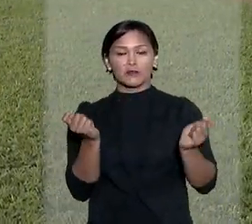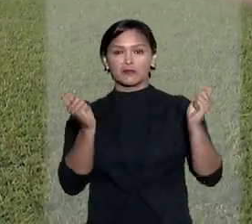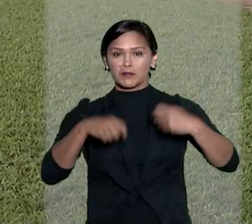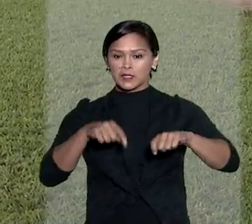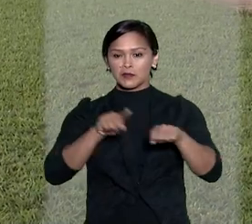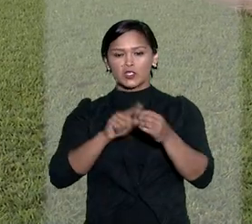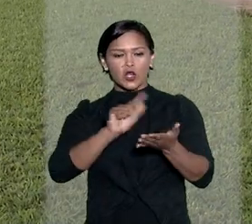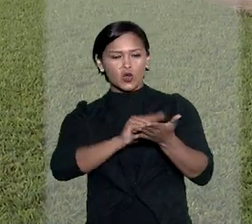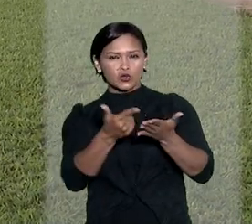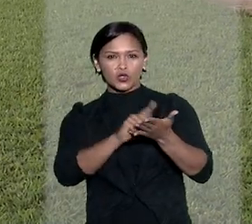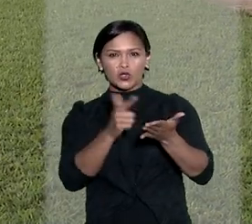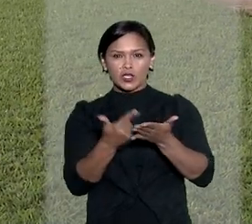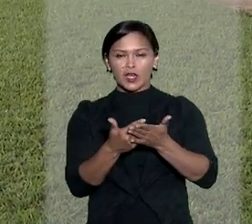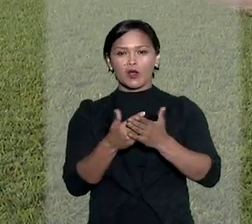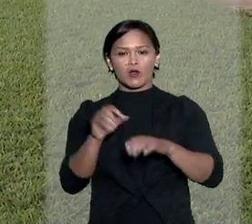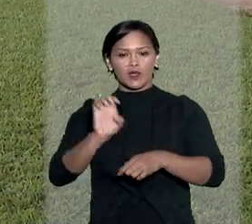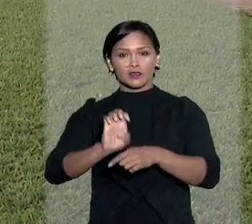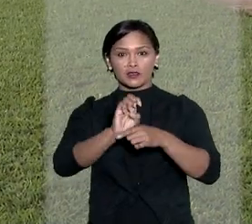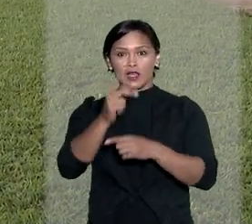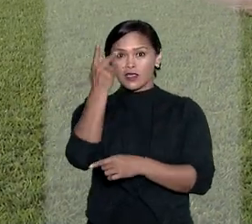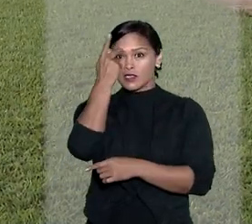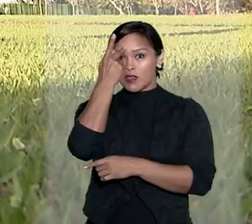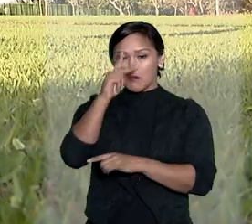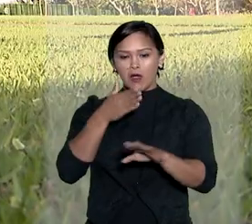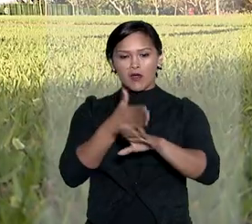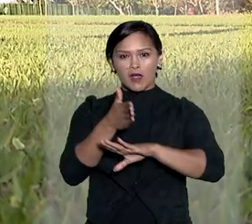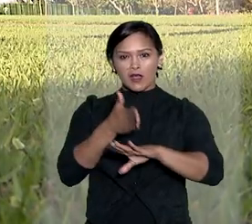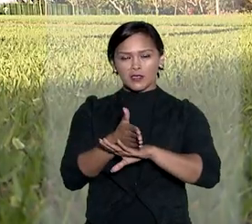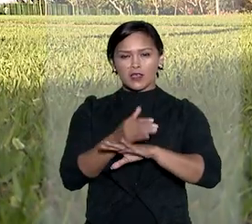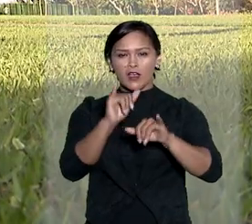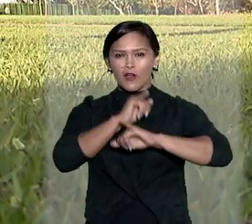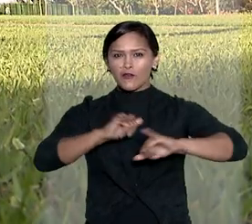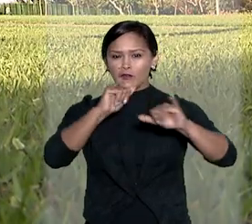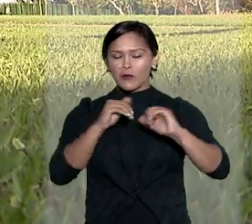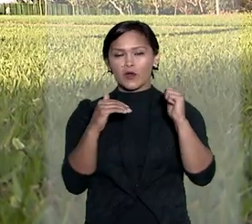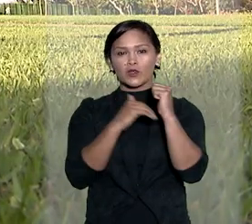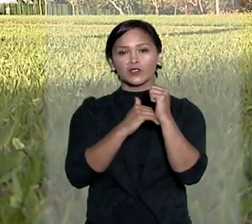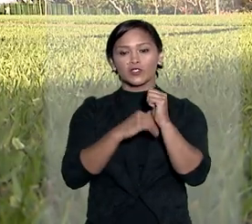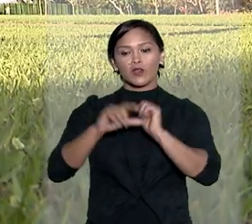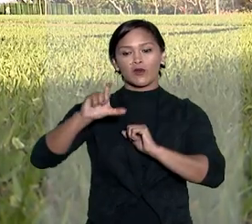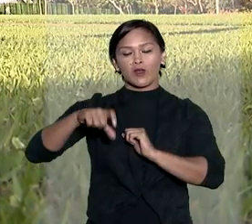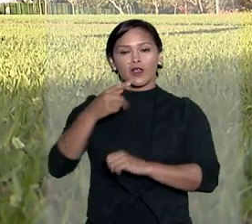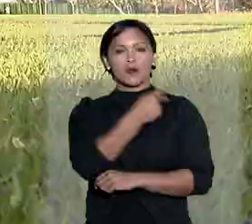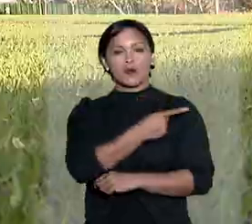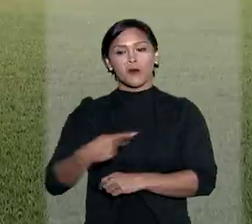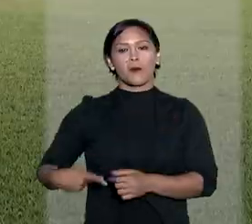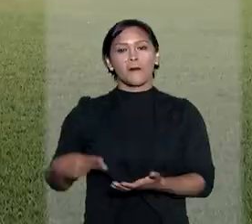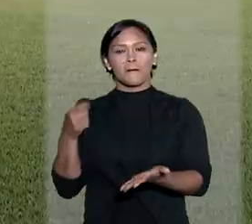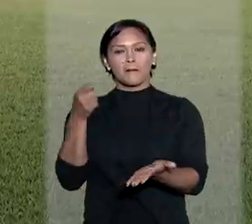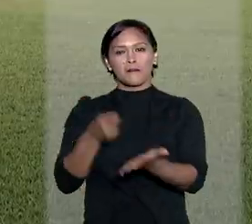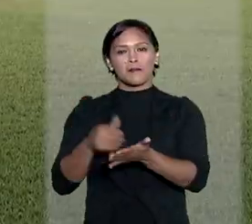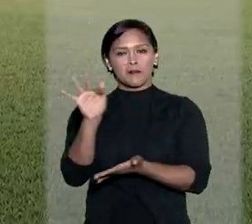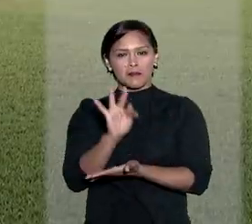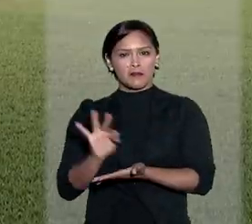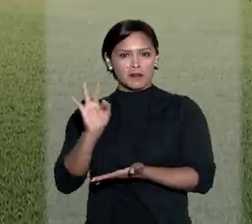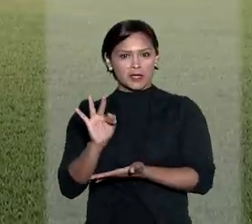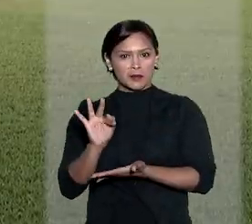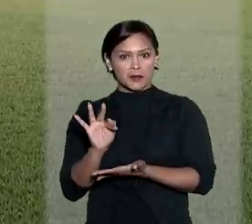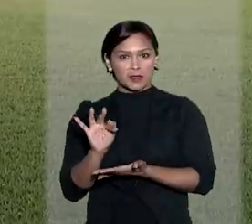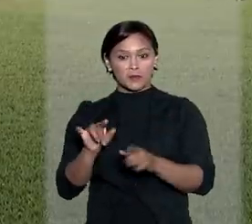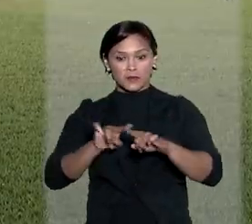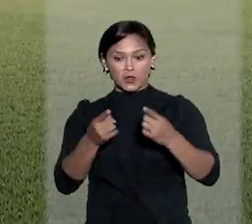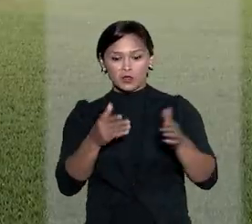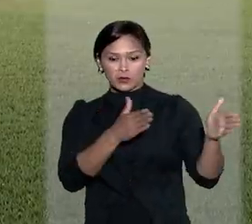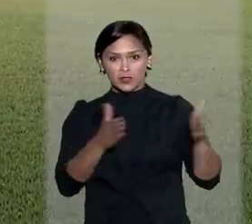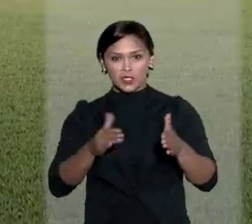que permitiu ao jornal o Estado de São Paulo ter acesso às informações sigilosas do cartão de pagamentos da Presidência da